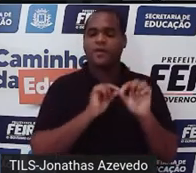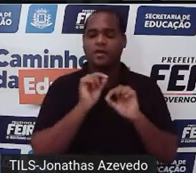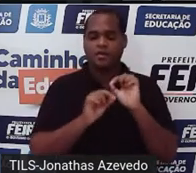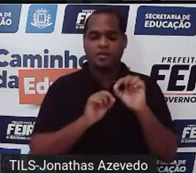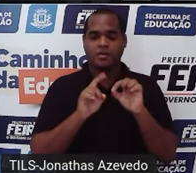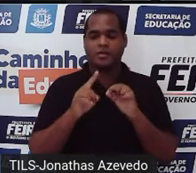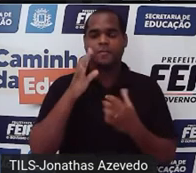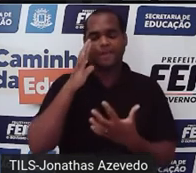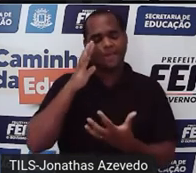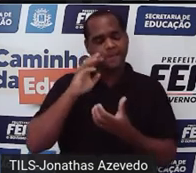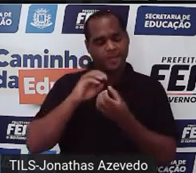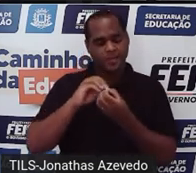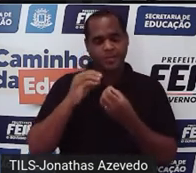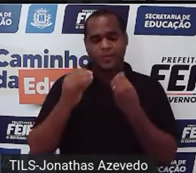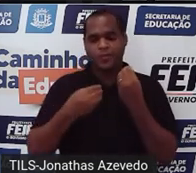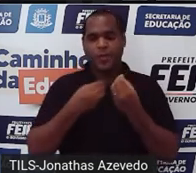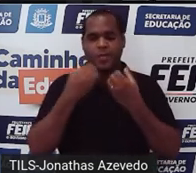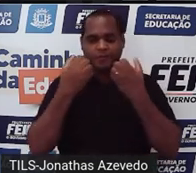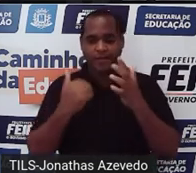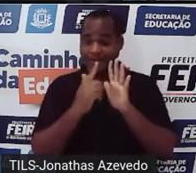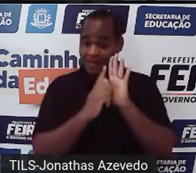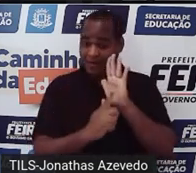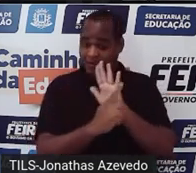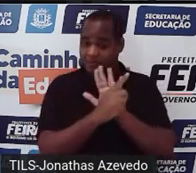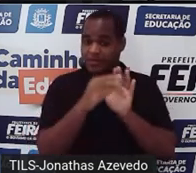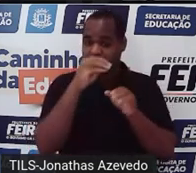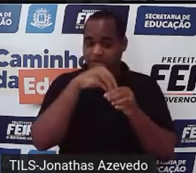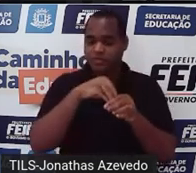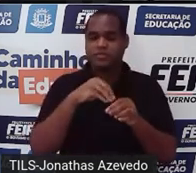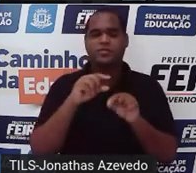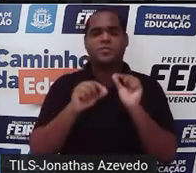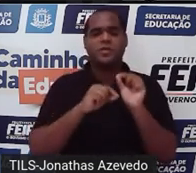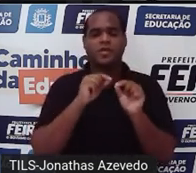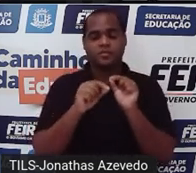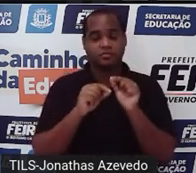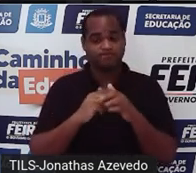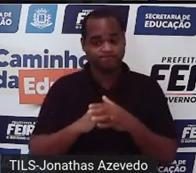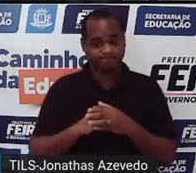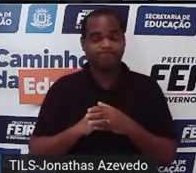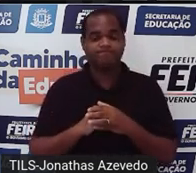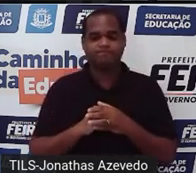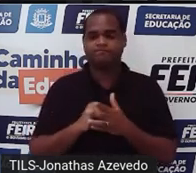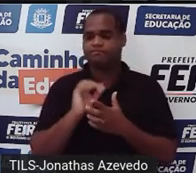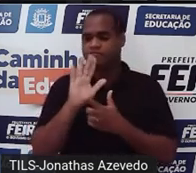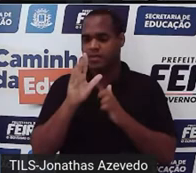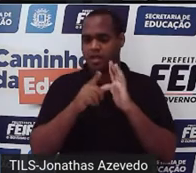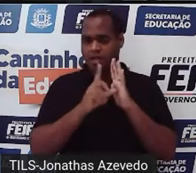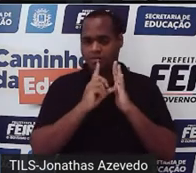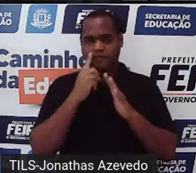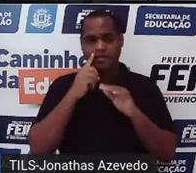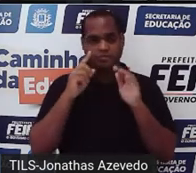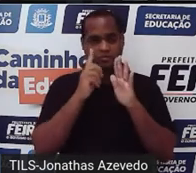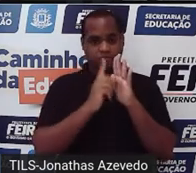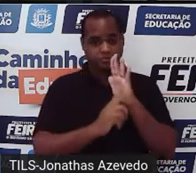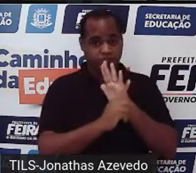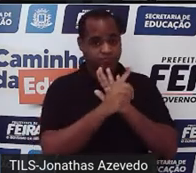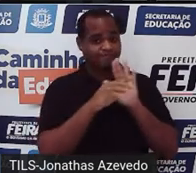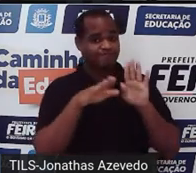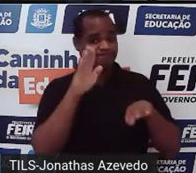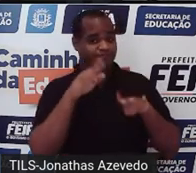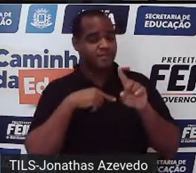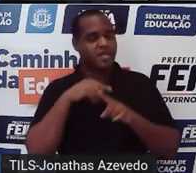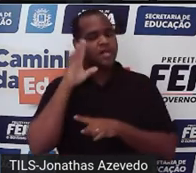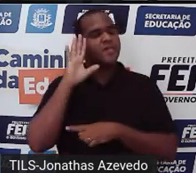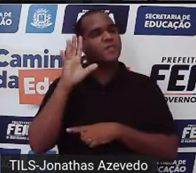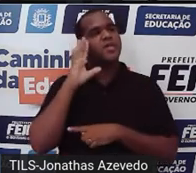gente entende isso no gráfico? tá? mas antes de ir pro gráfico talvez você tenha se